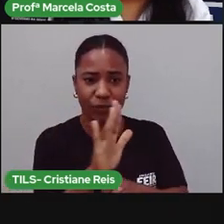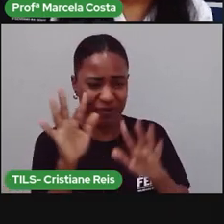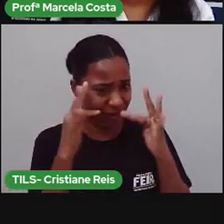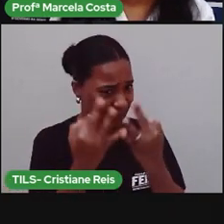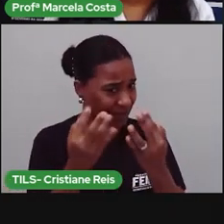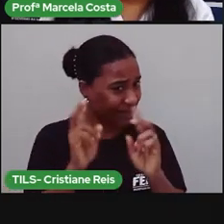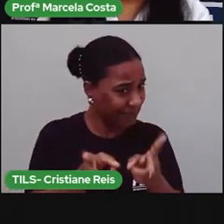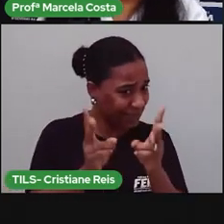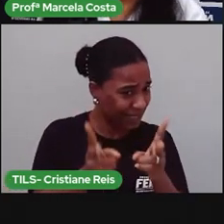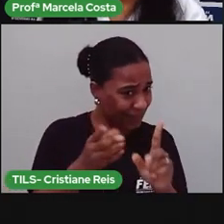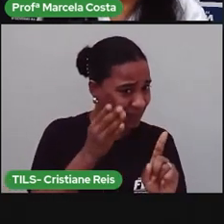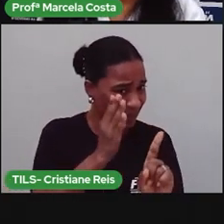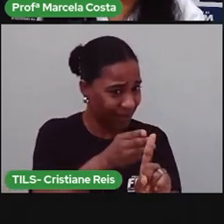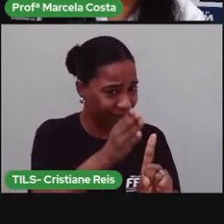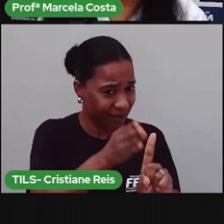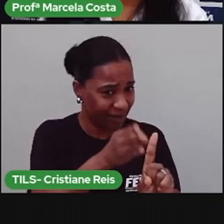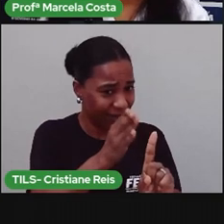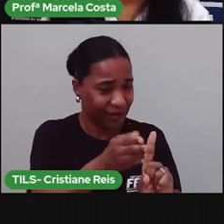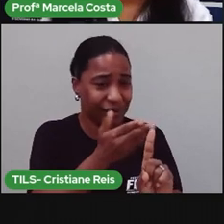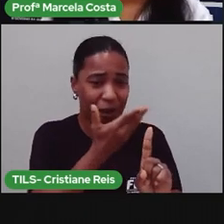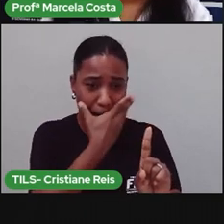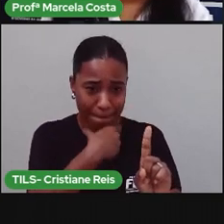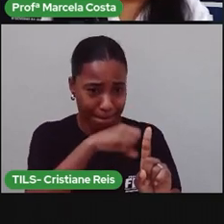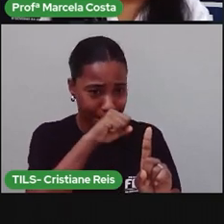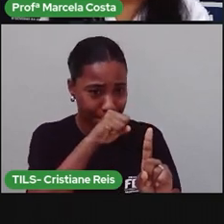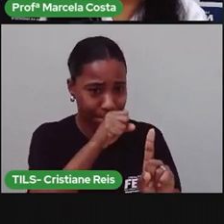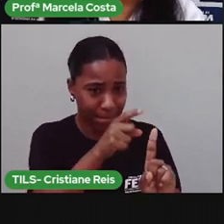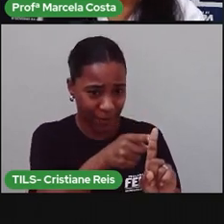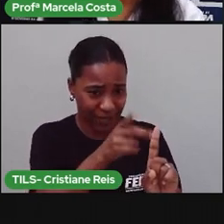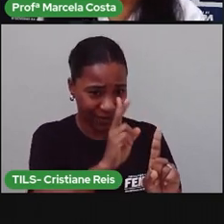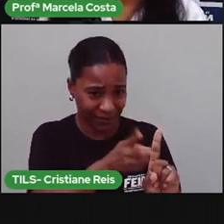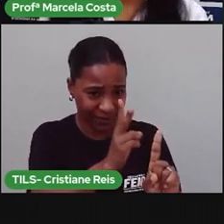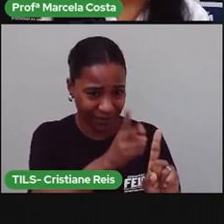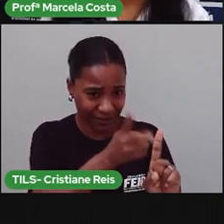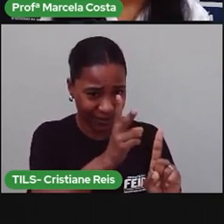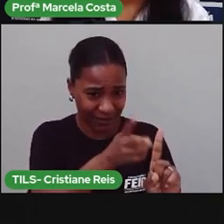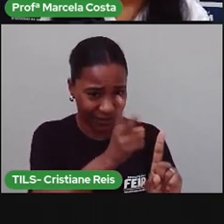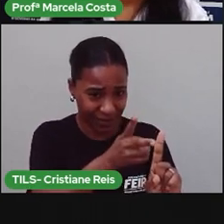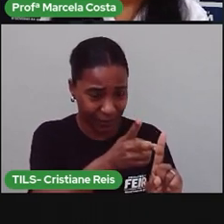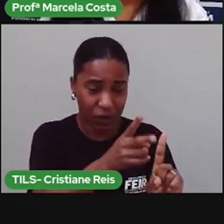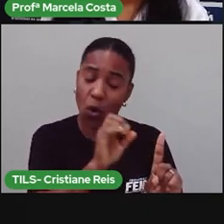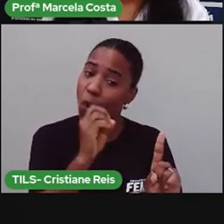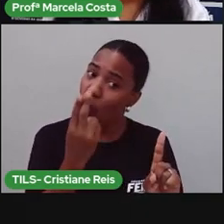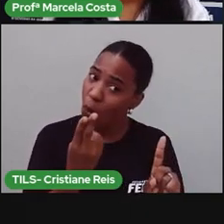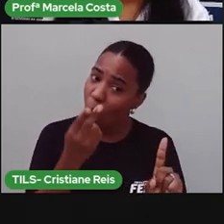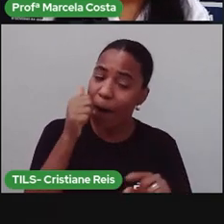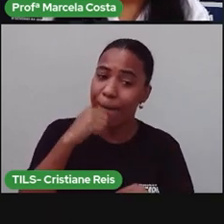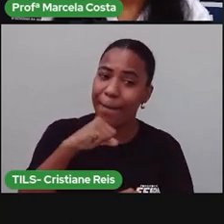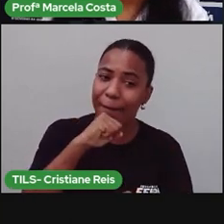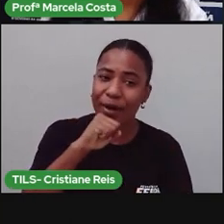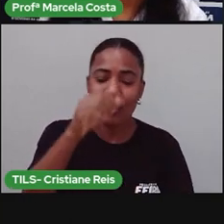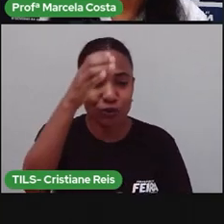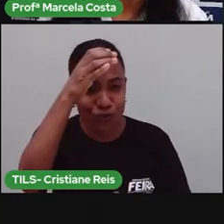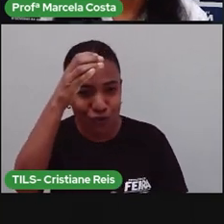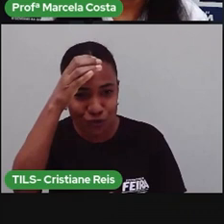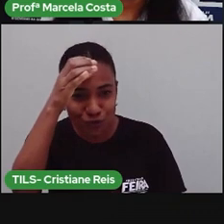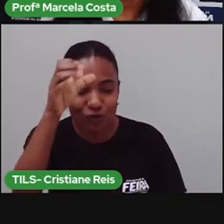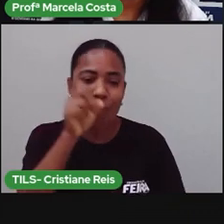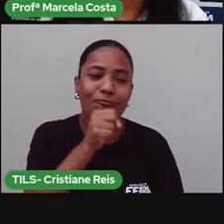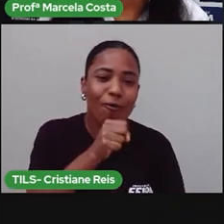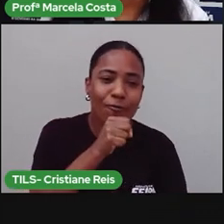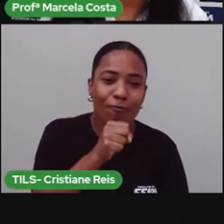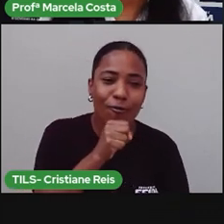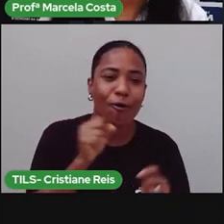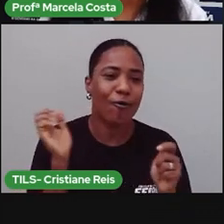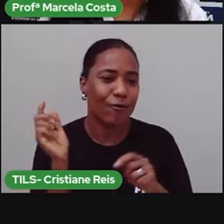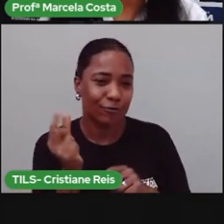Ou não, a mãe também pode contribuir, a avó, a tia, a depender, né, de